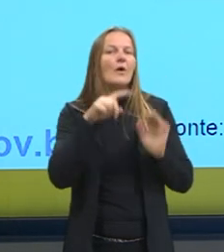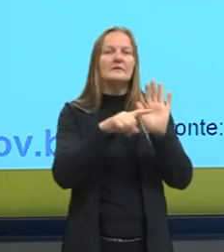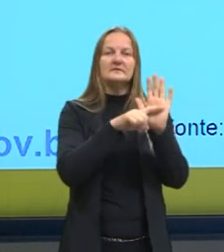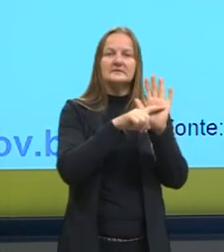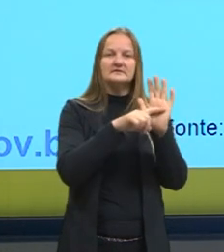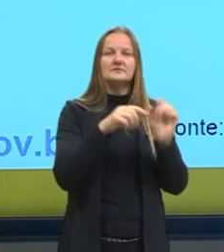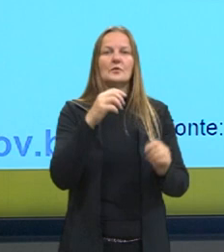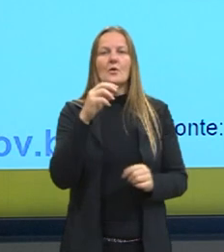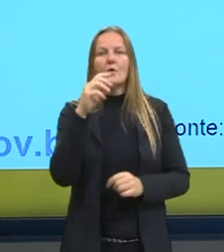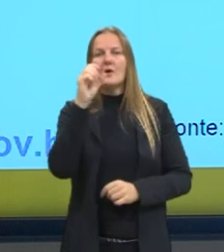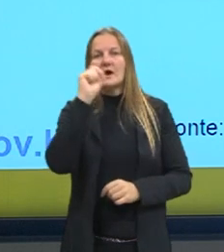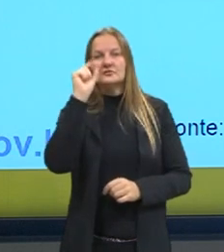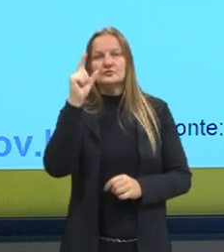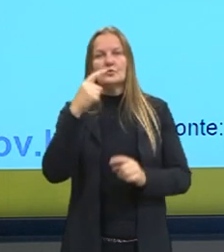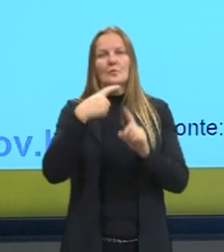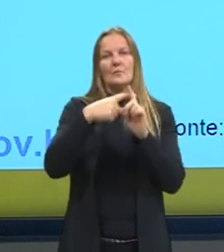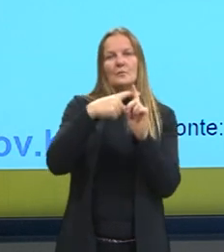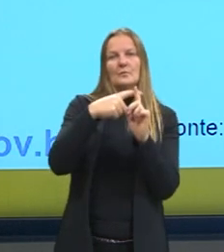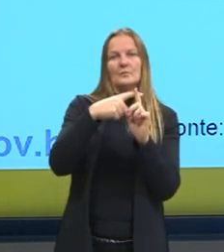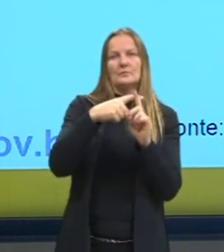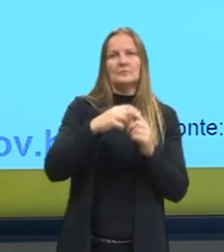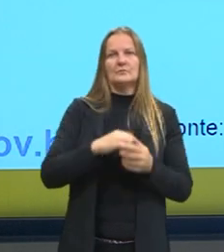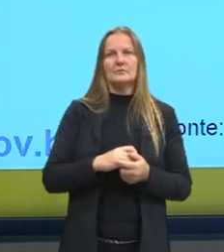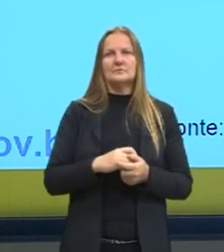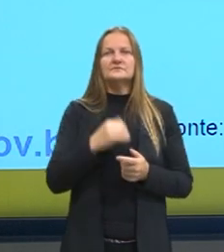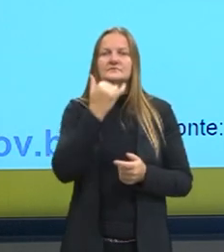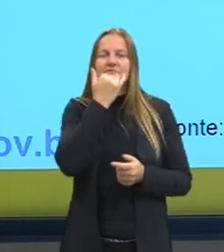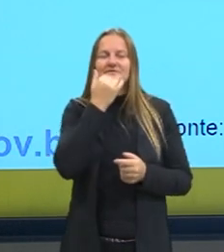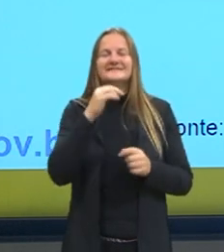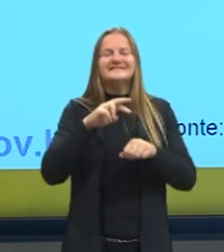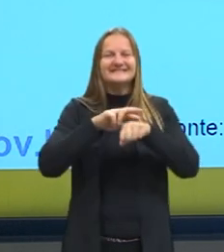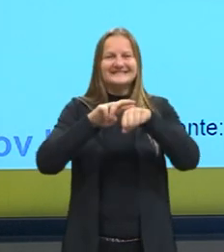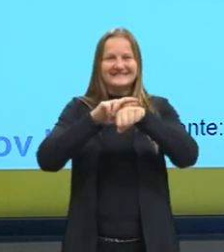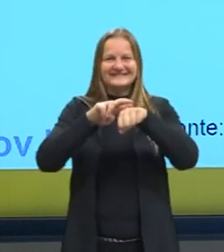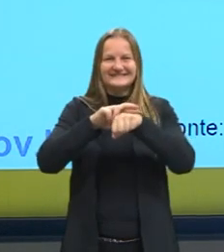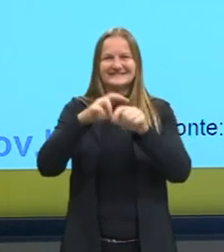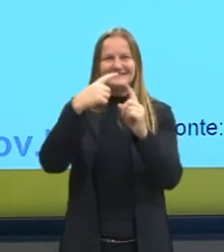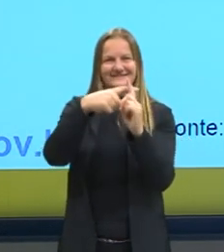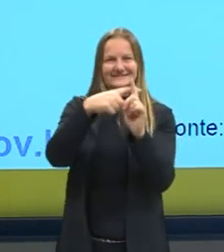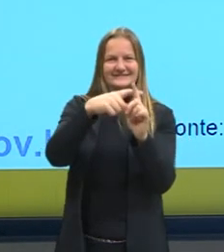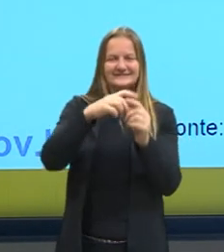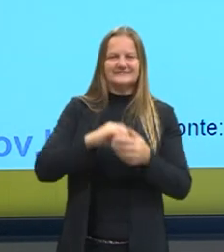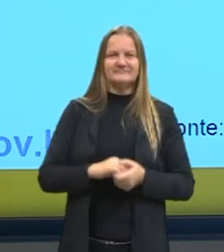e o ânion atraído pelo roxo, que é o positivo.